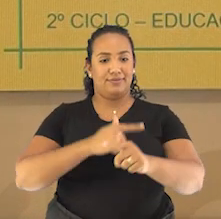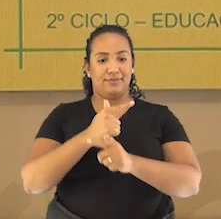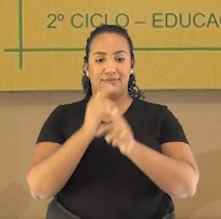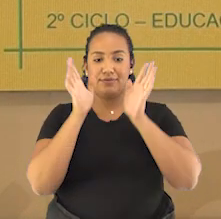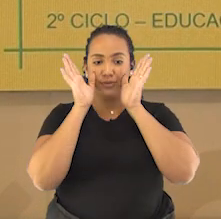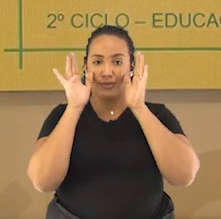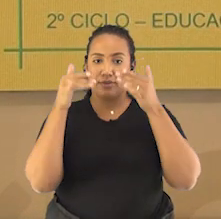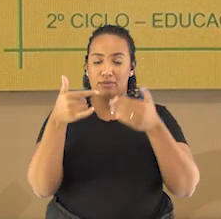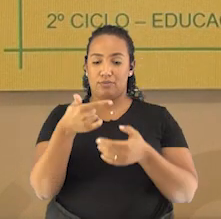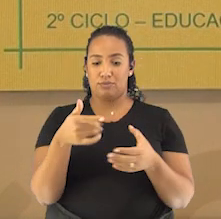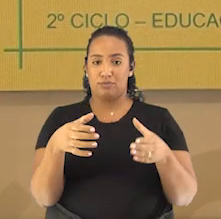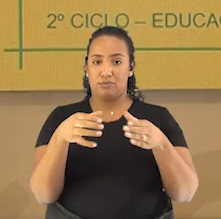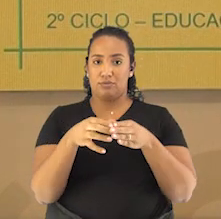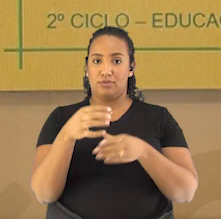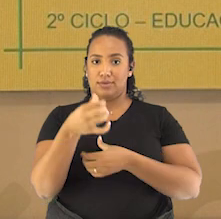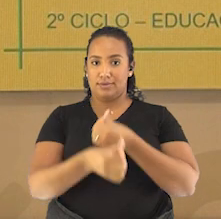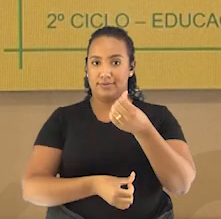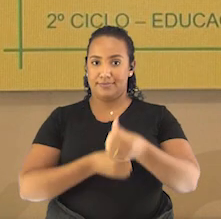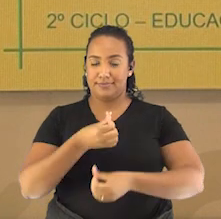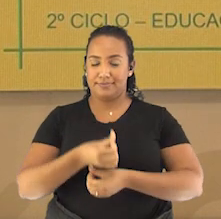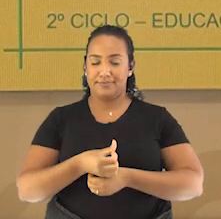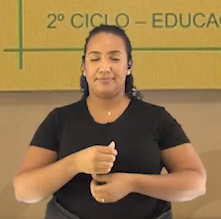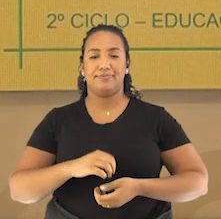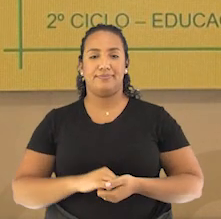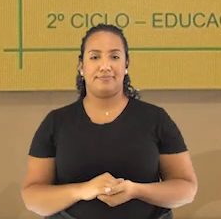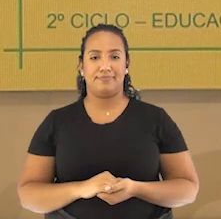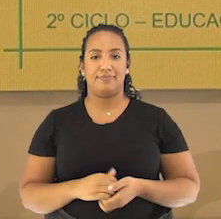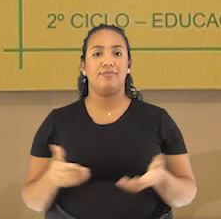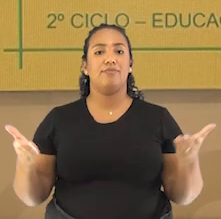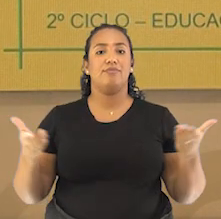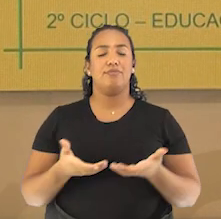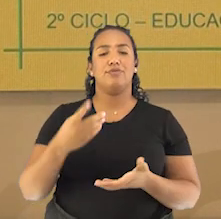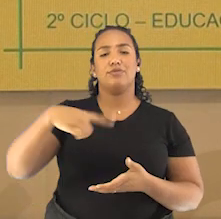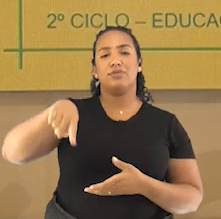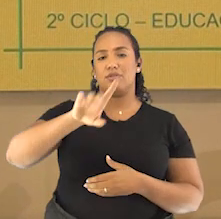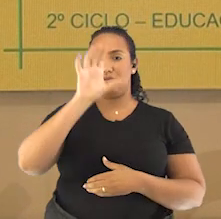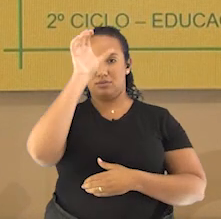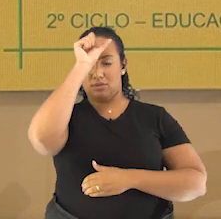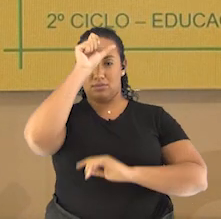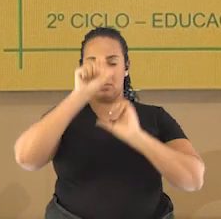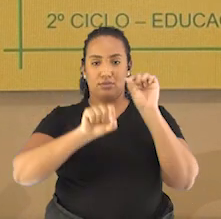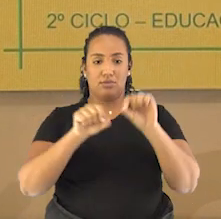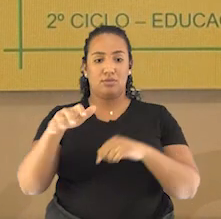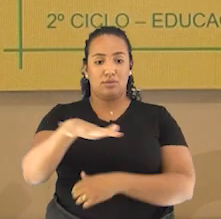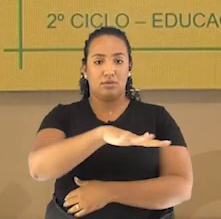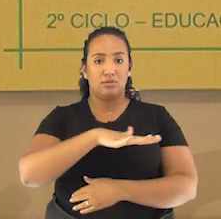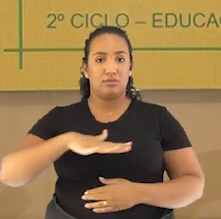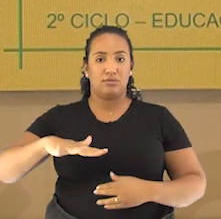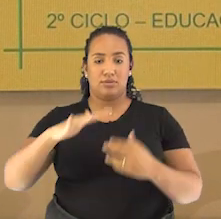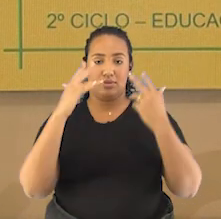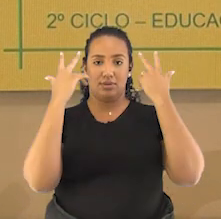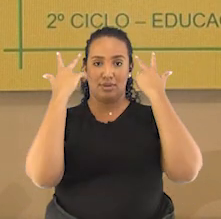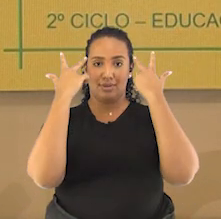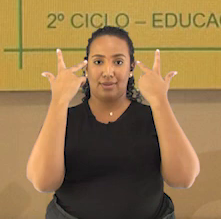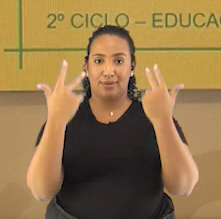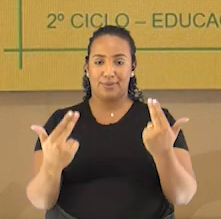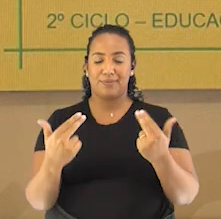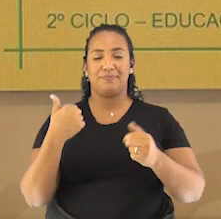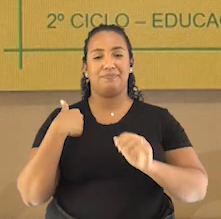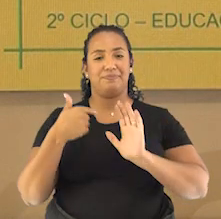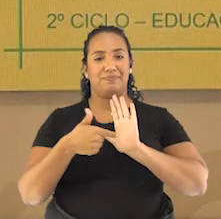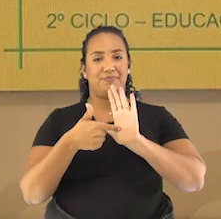o segundo ciclo da EJA. Hoje nós vamos falar sobre o espaço natural. Trarei um pouco sobre os